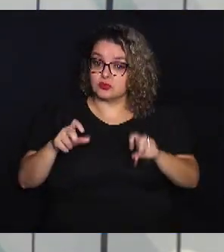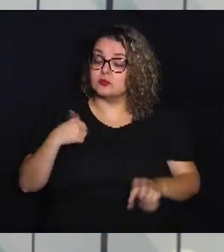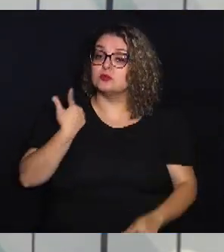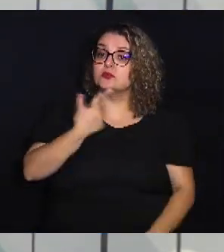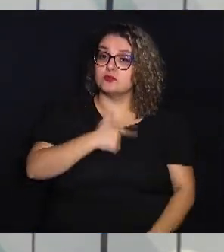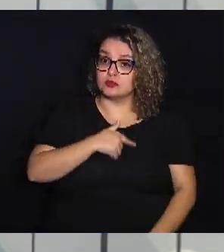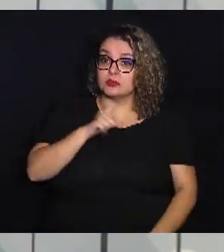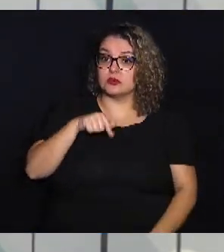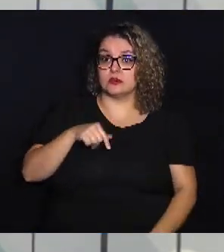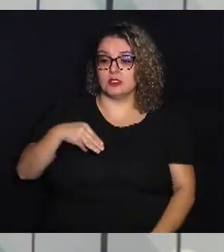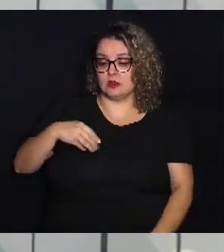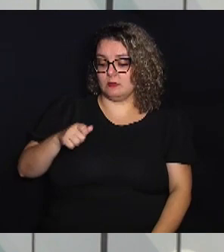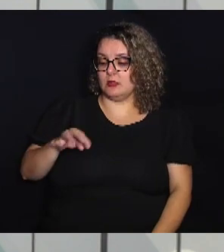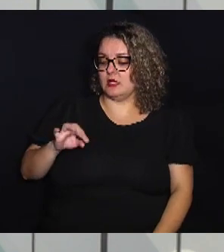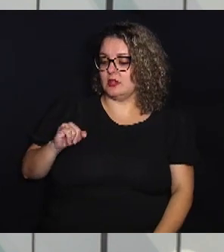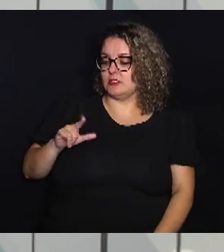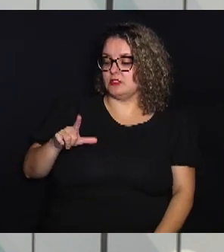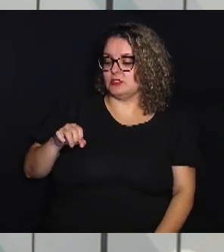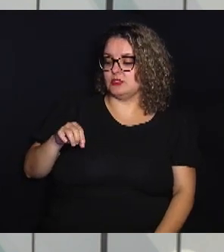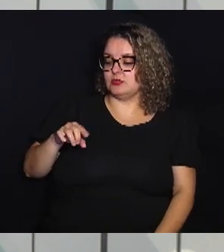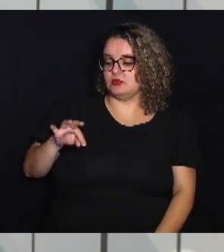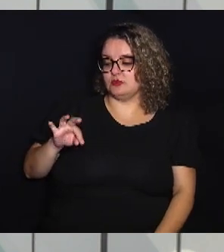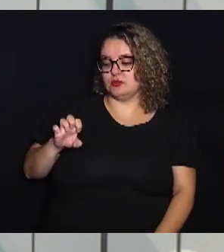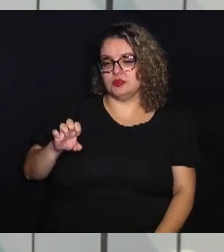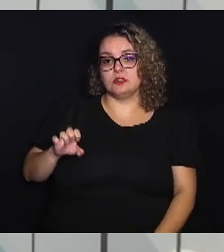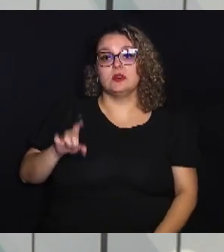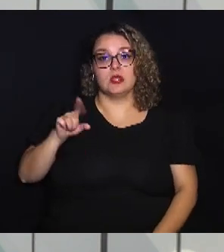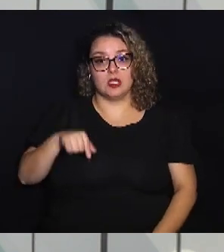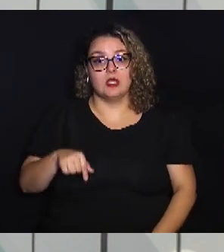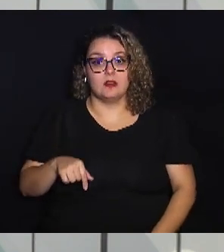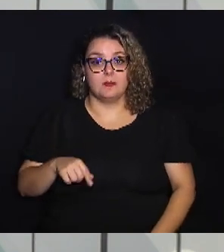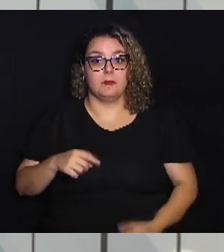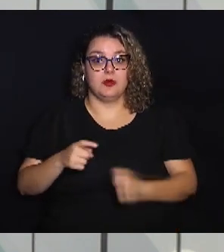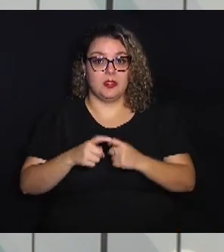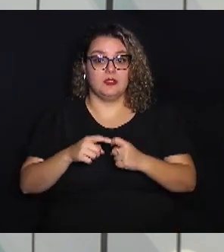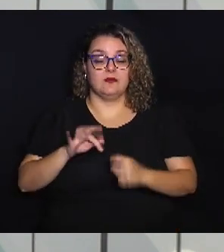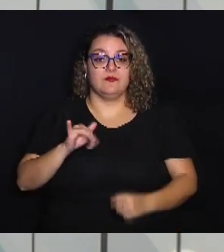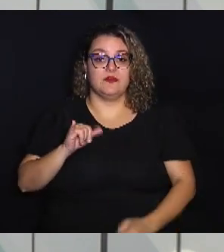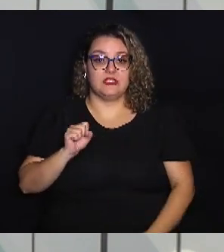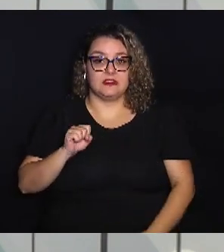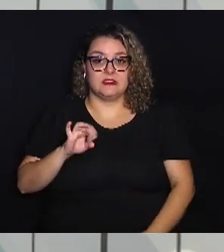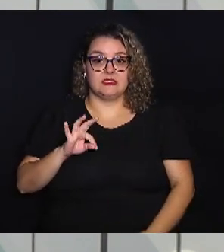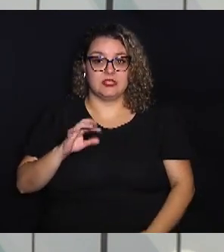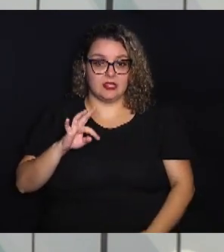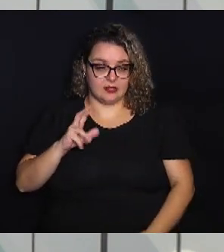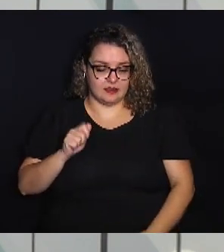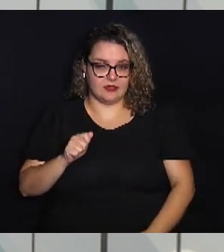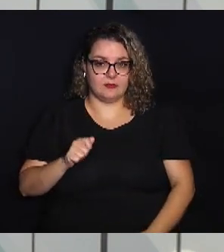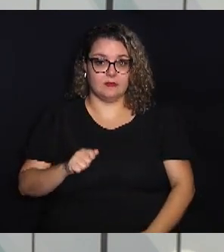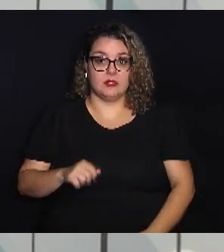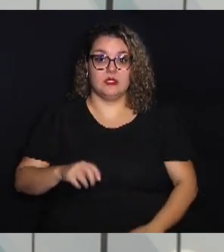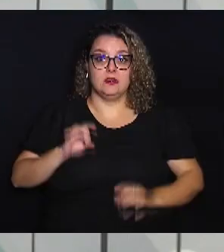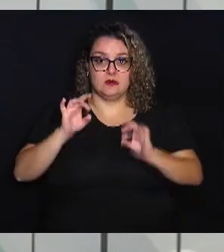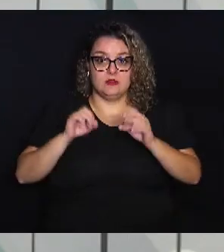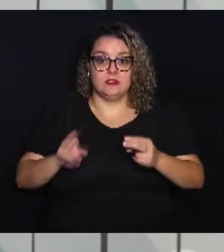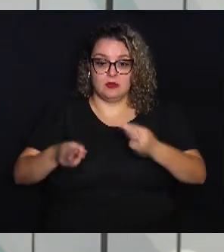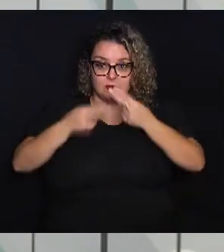tema aqui pra gente é a Matilde Espósito. Ela é médica fisiatra especialista em bloqueios